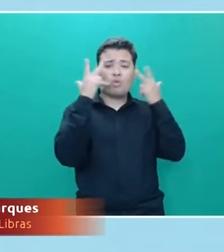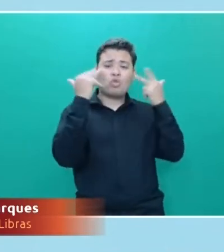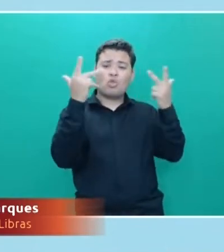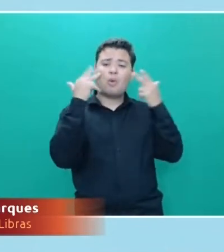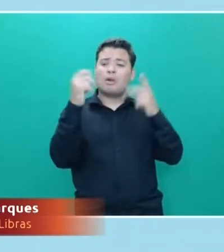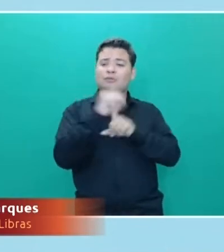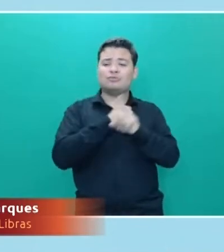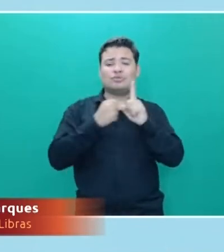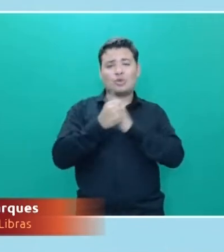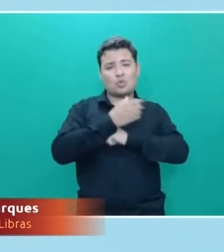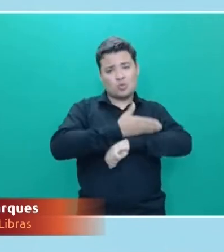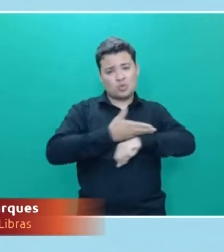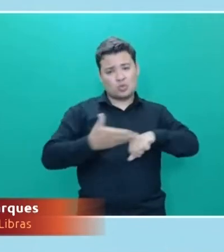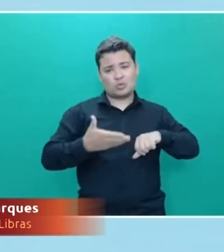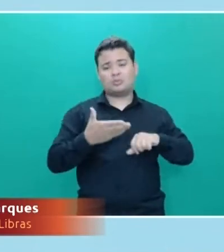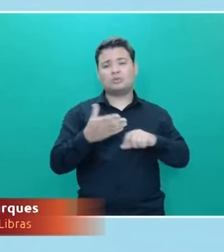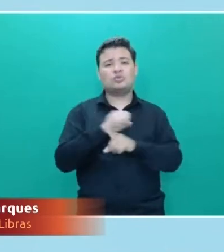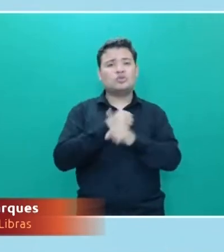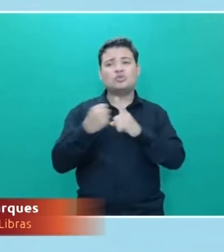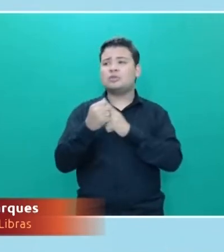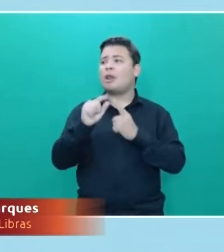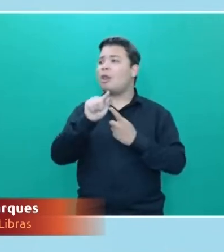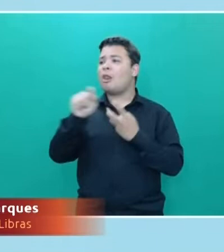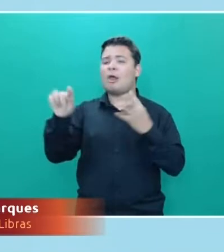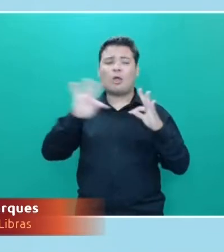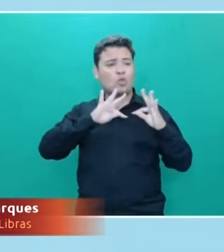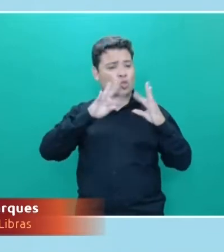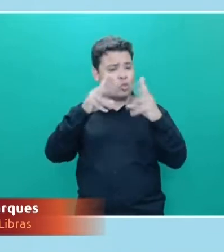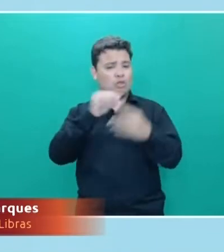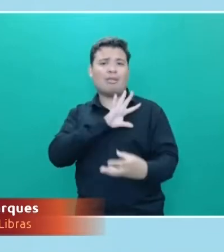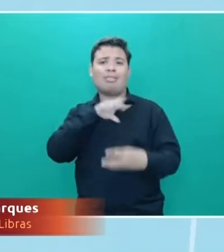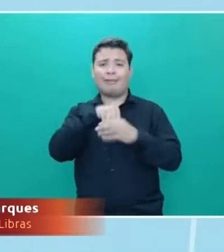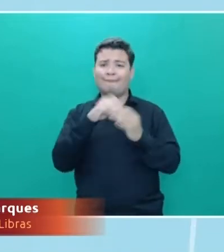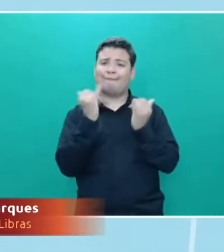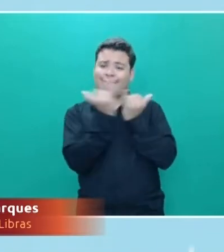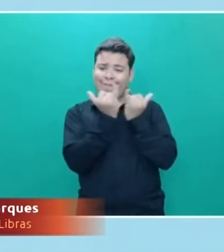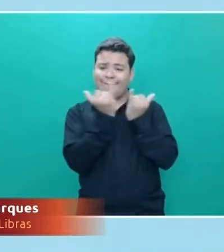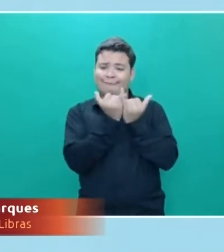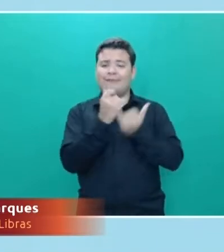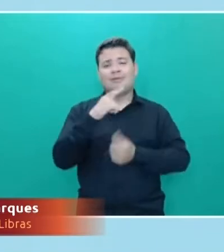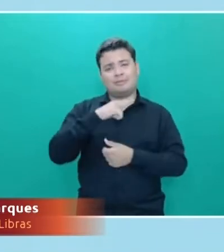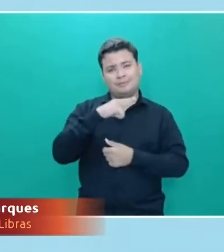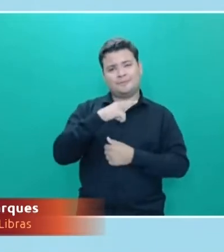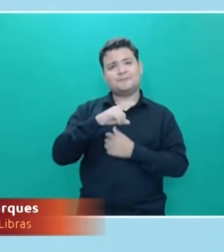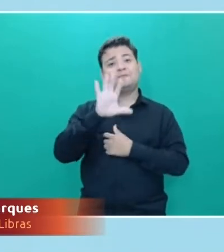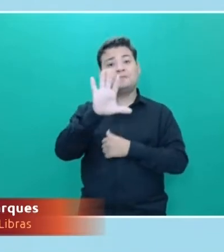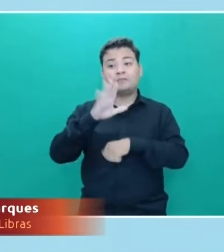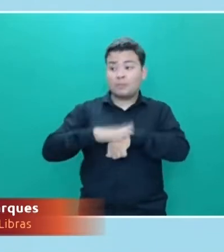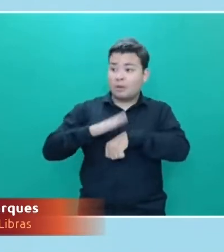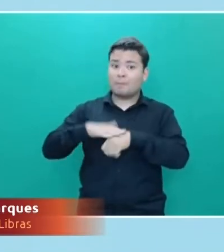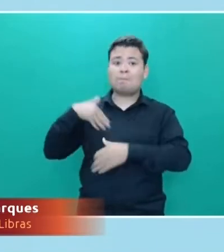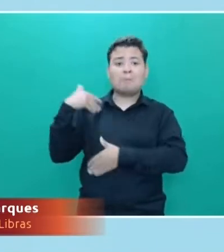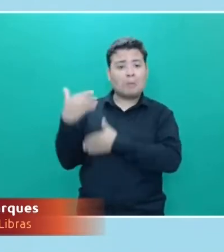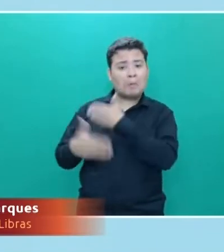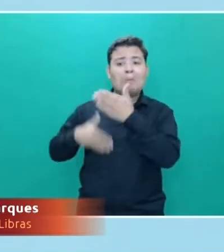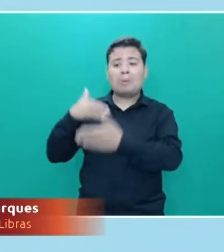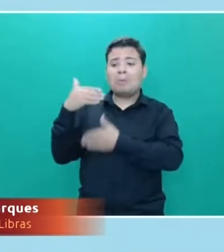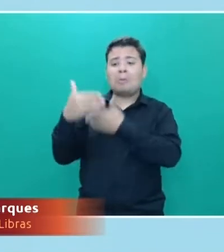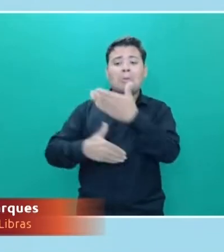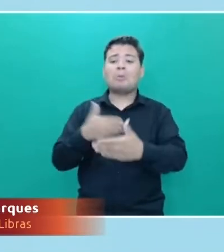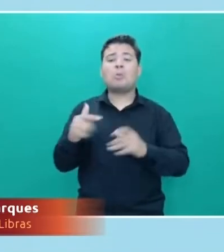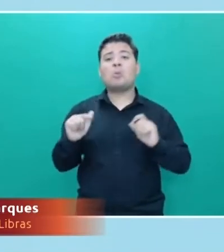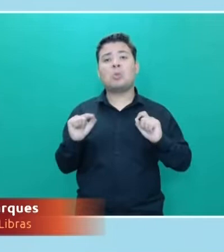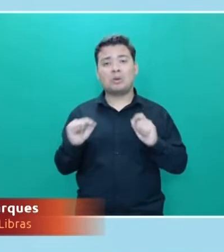que todas as sociedades possuem. Porém, com o passar do tempo, essa